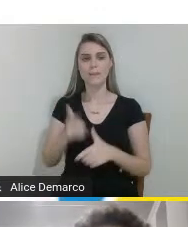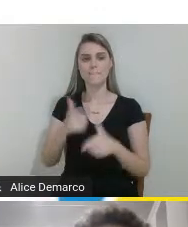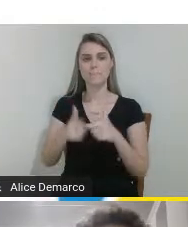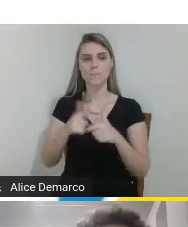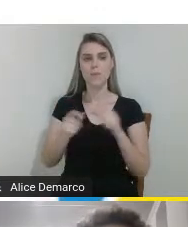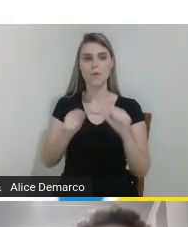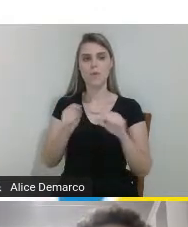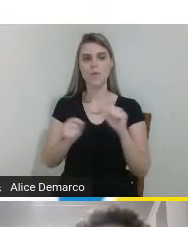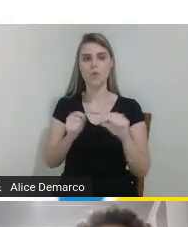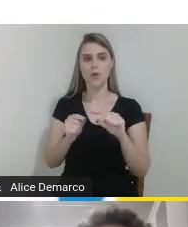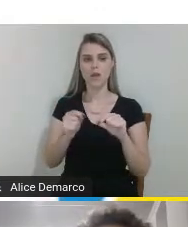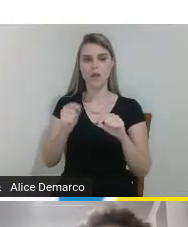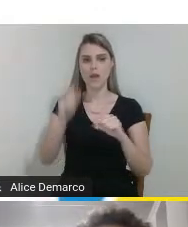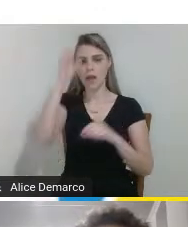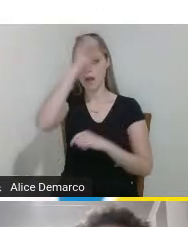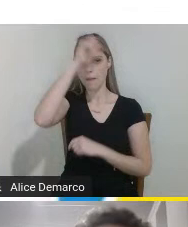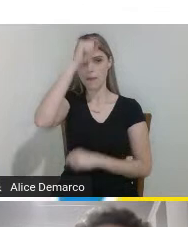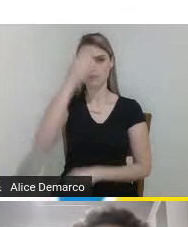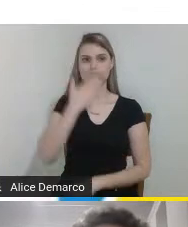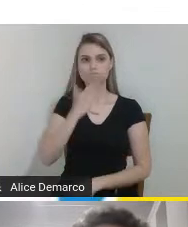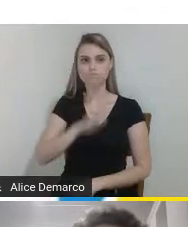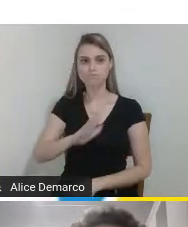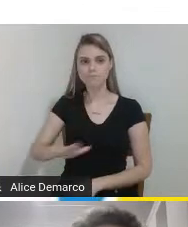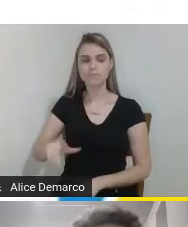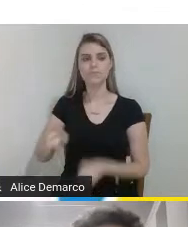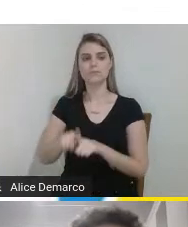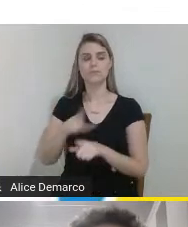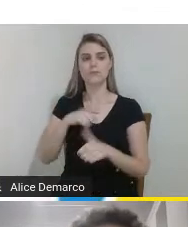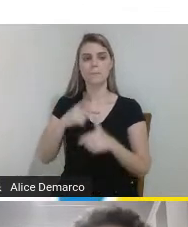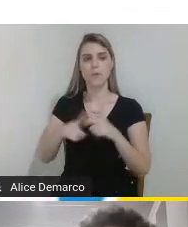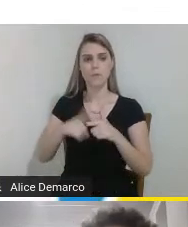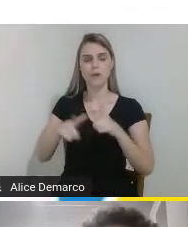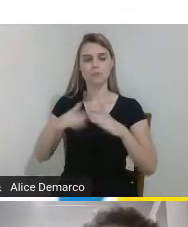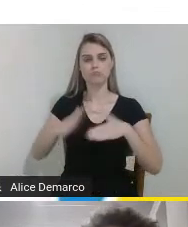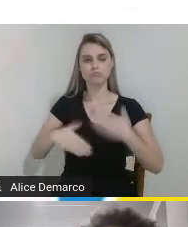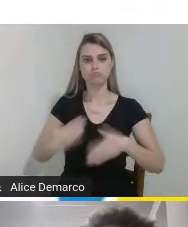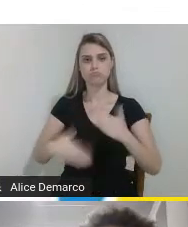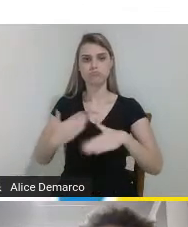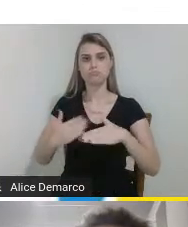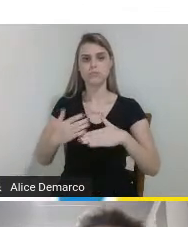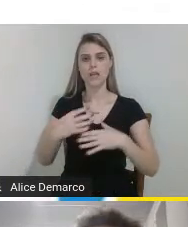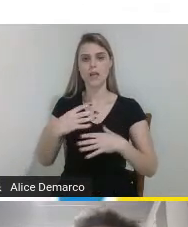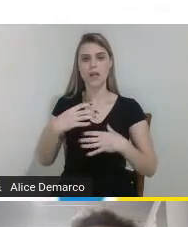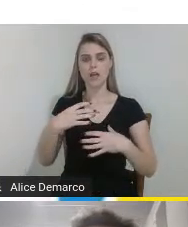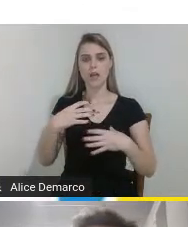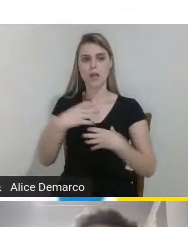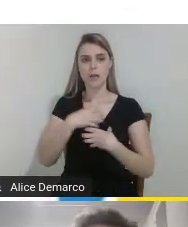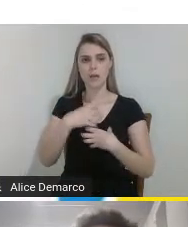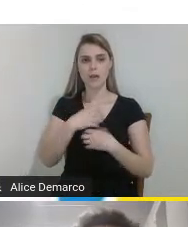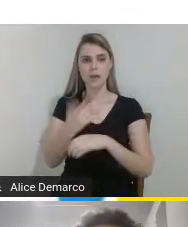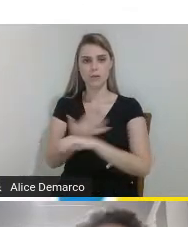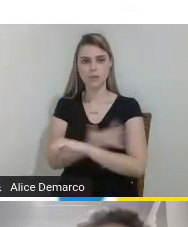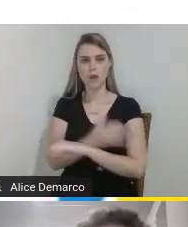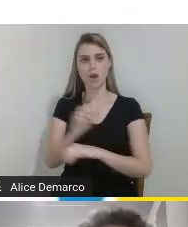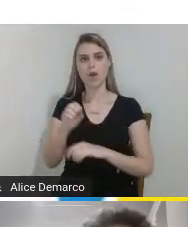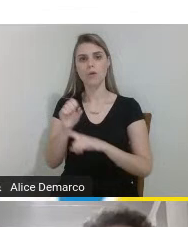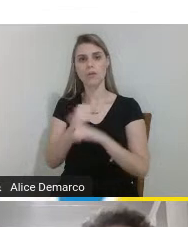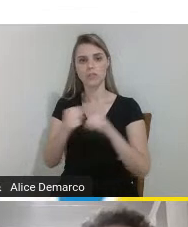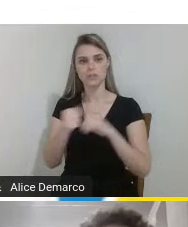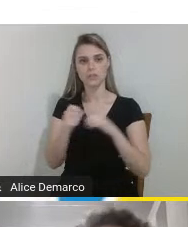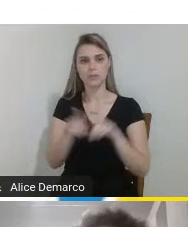infantil e ela acarreta em problemas no desenvolvimento tanto emocional quanto social mas ela não limita a capacidade